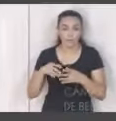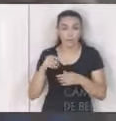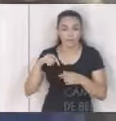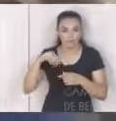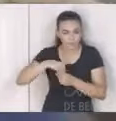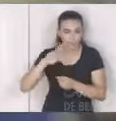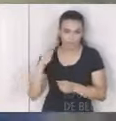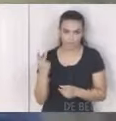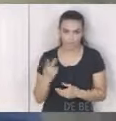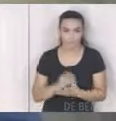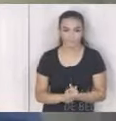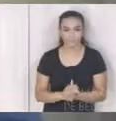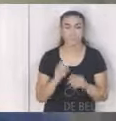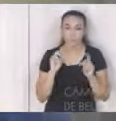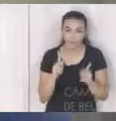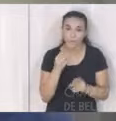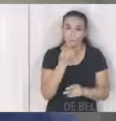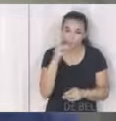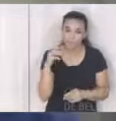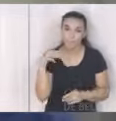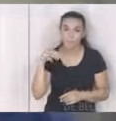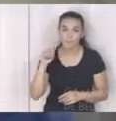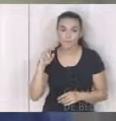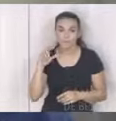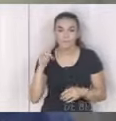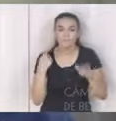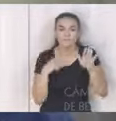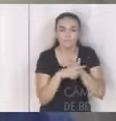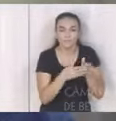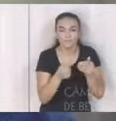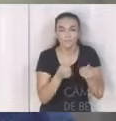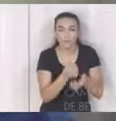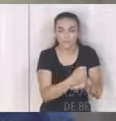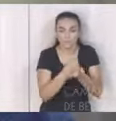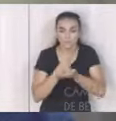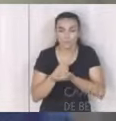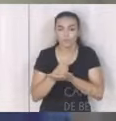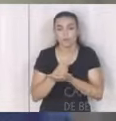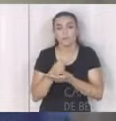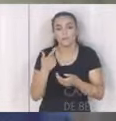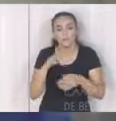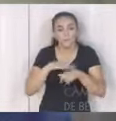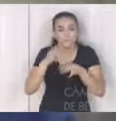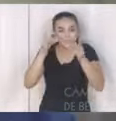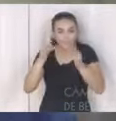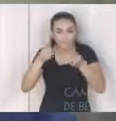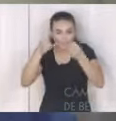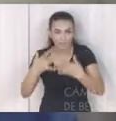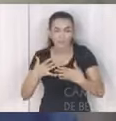Ok. Bom dia Marcela. Eu vou pedir a ajuda do Bicário que está participando conosco para poder te dar maiores detalhes e